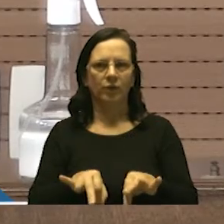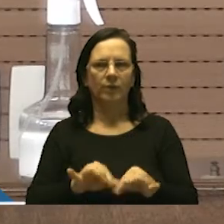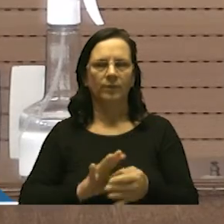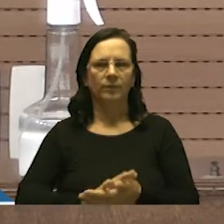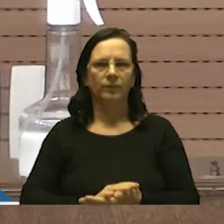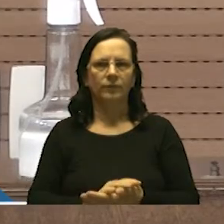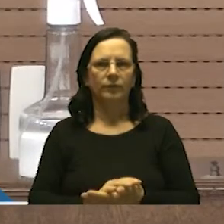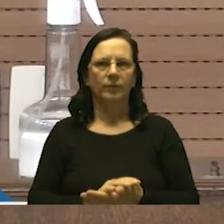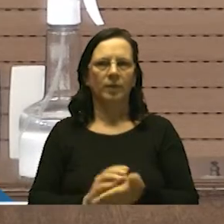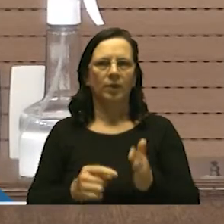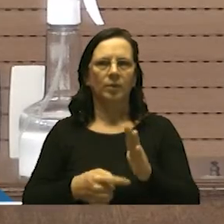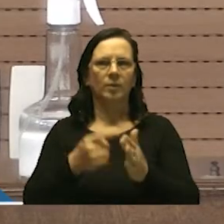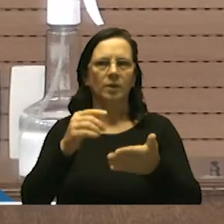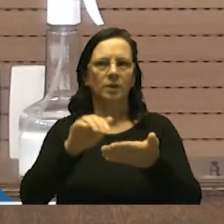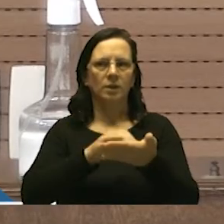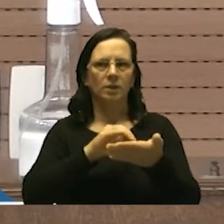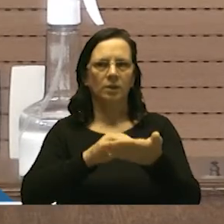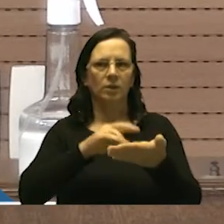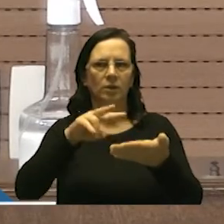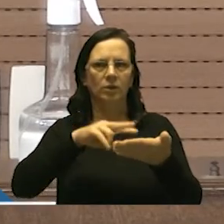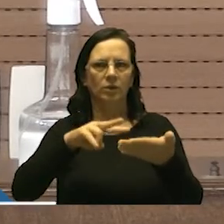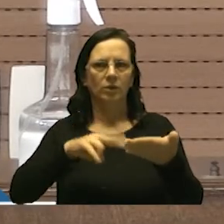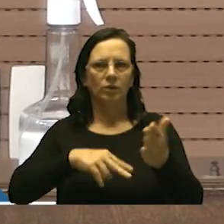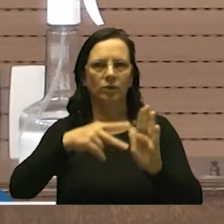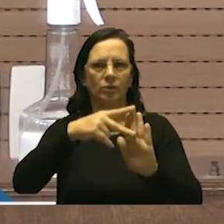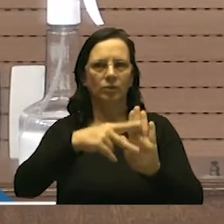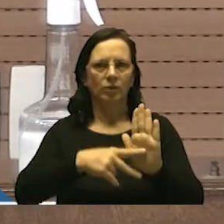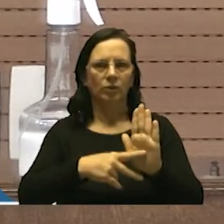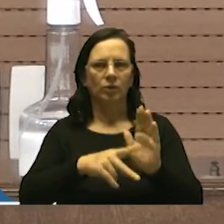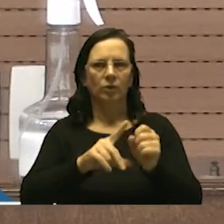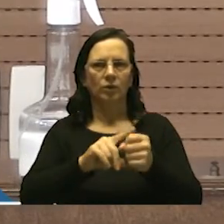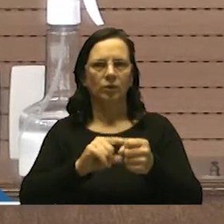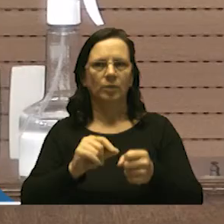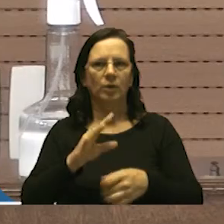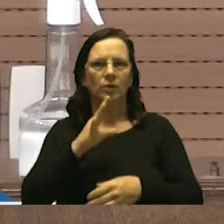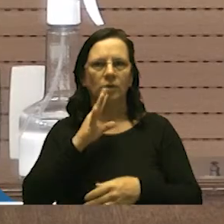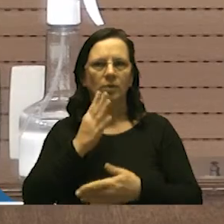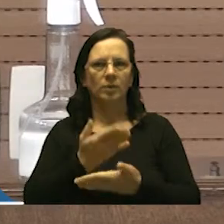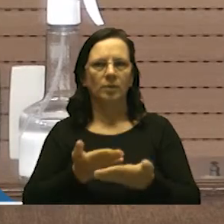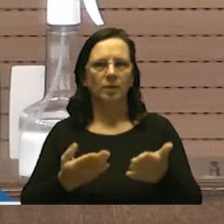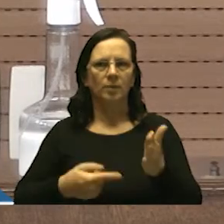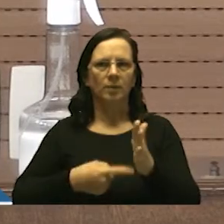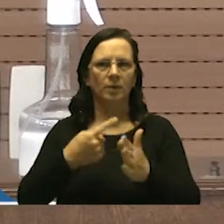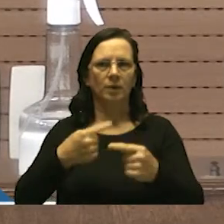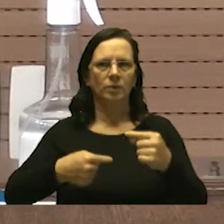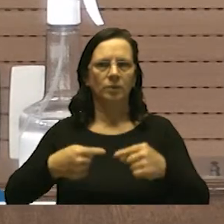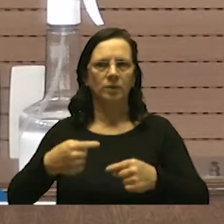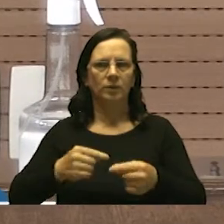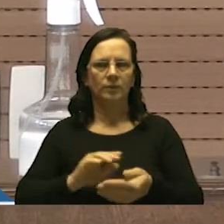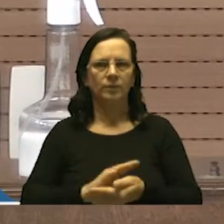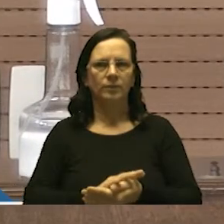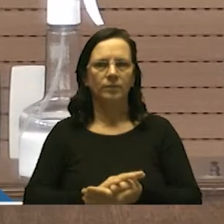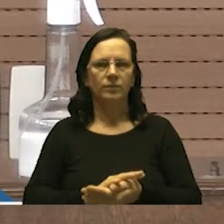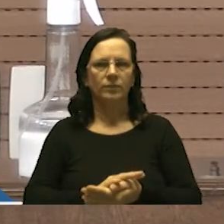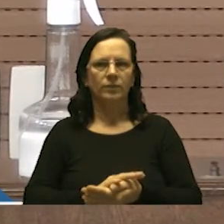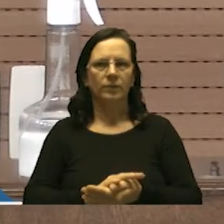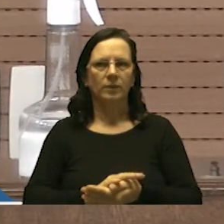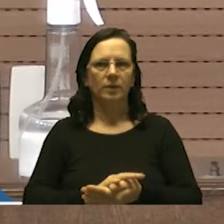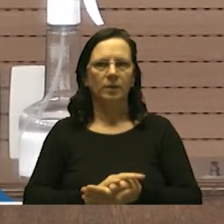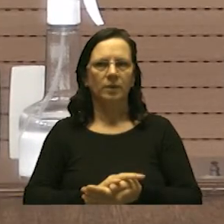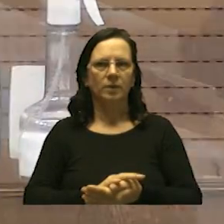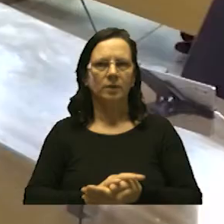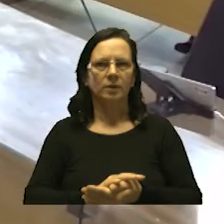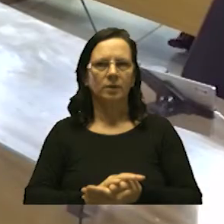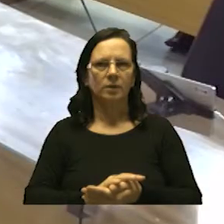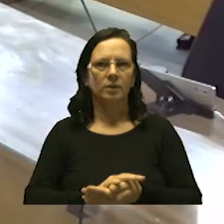solicito ao senhor primeiro secretário que proceda a leitura do projeto de lei artigo por artigo para apreciação em primeira discussão questão de ordem senhor presidente